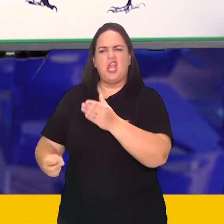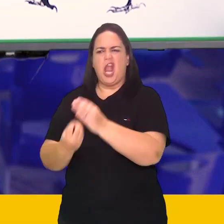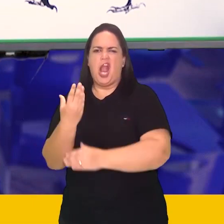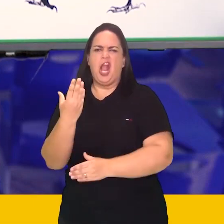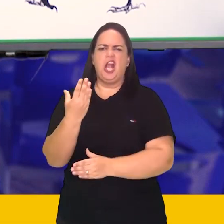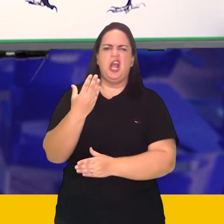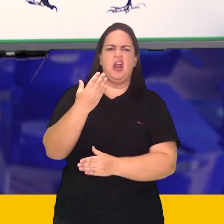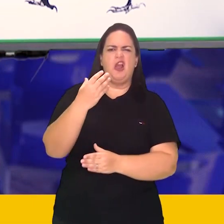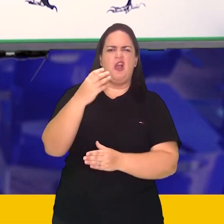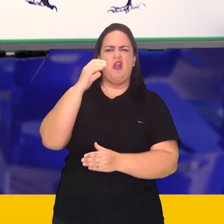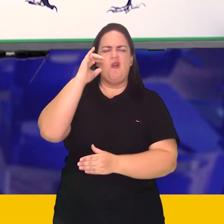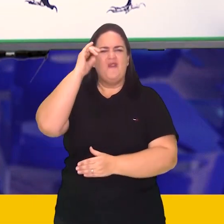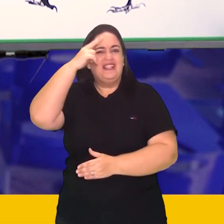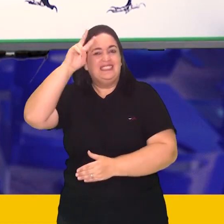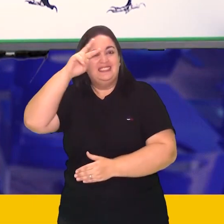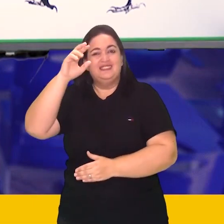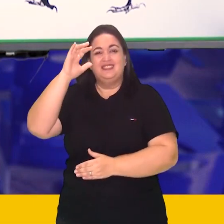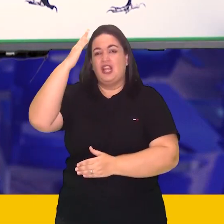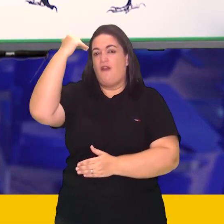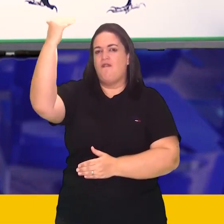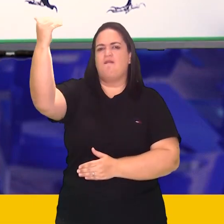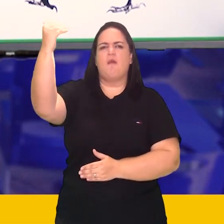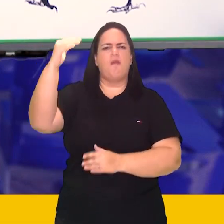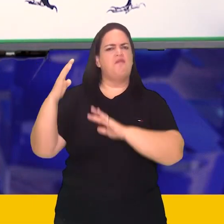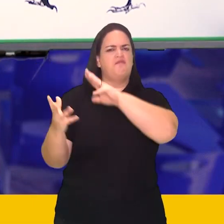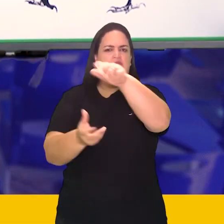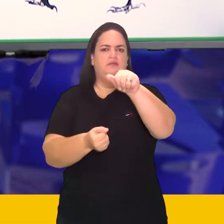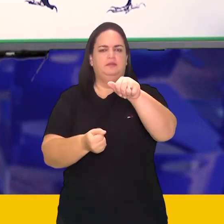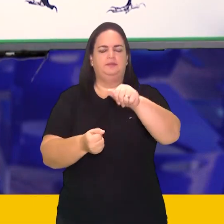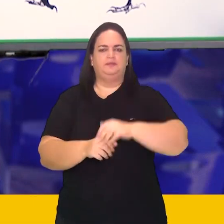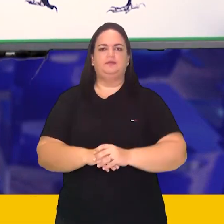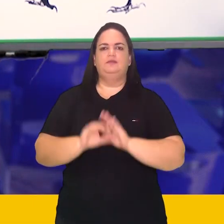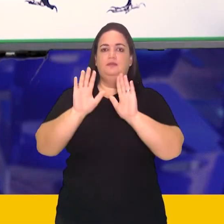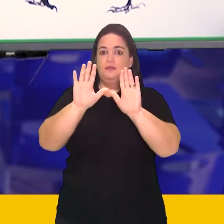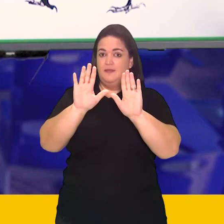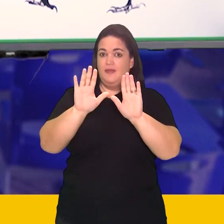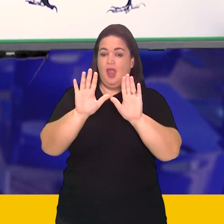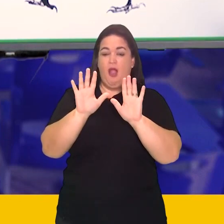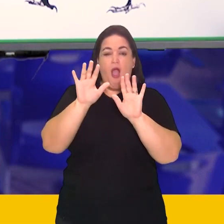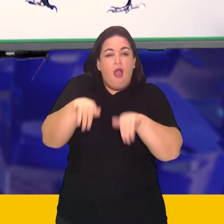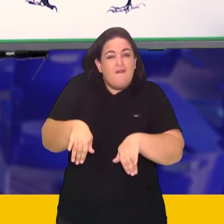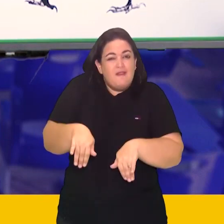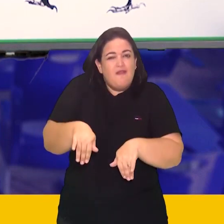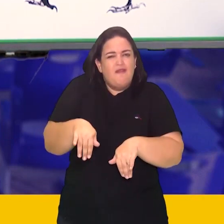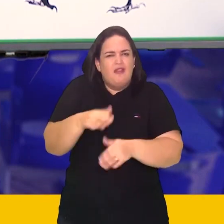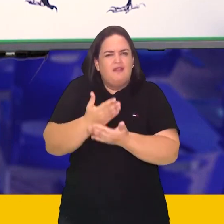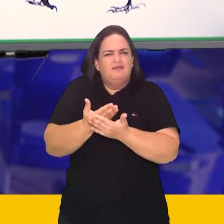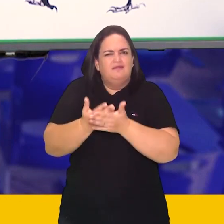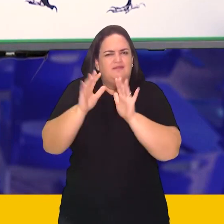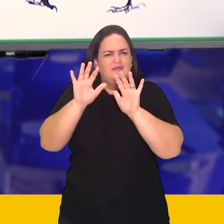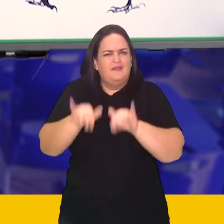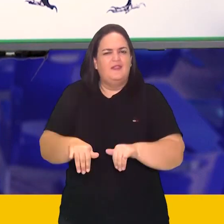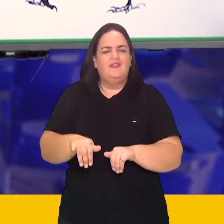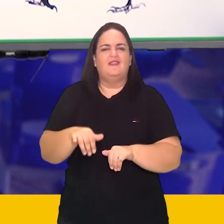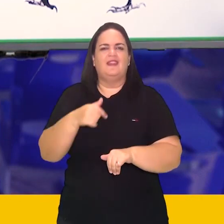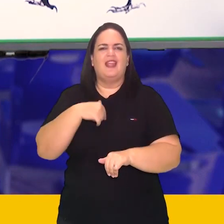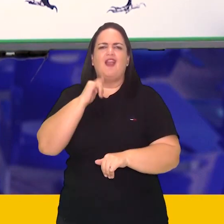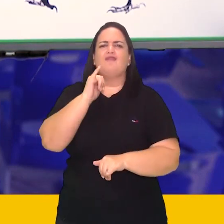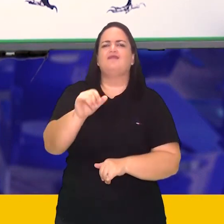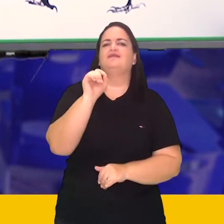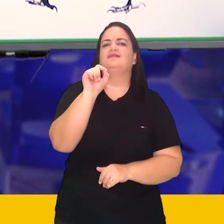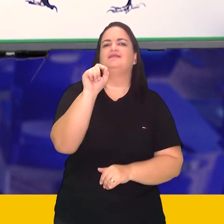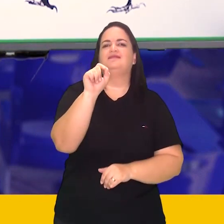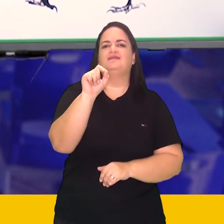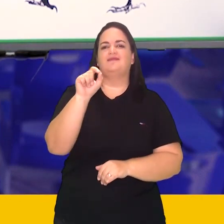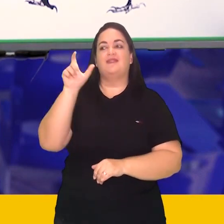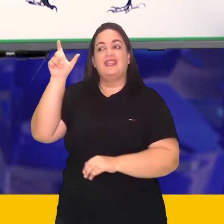narrativa de enigma mundial. Só que no final da última aula, eu cheguei a contar para vocês que o